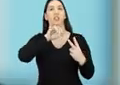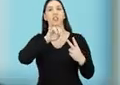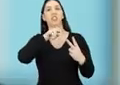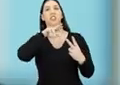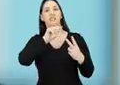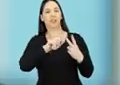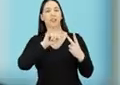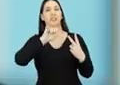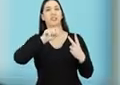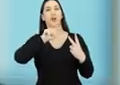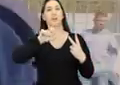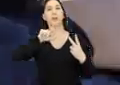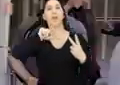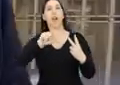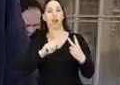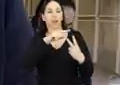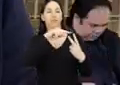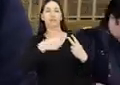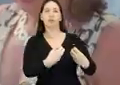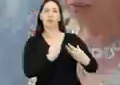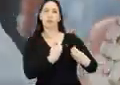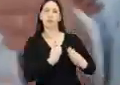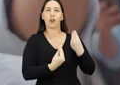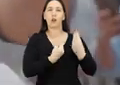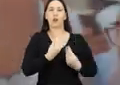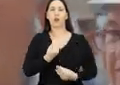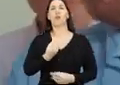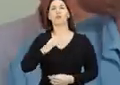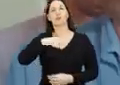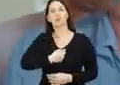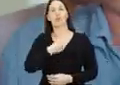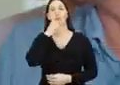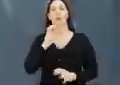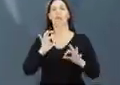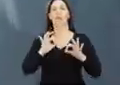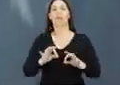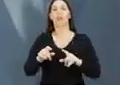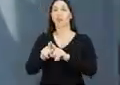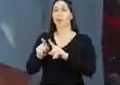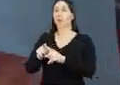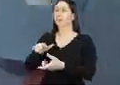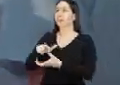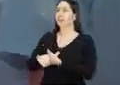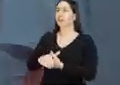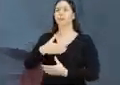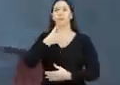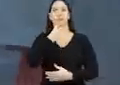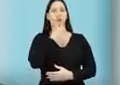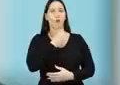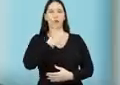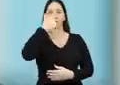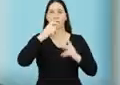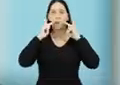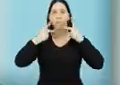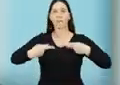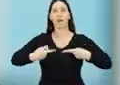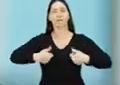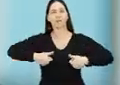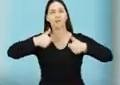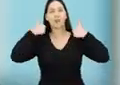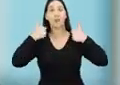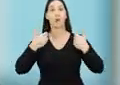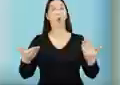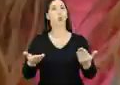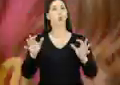me ensinam todos os dias a ser um melhor pai, um melhor homem, um bom governador, um melhor ser humano. E é sobre isso que eu quero falar com